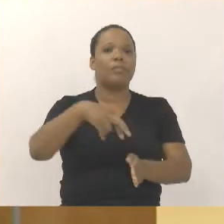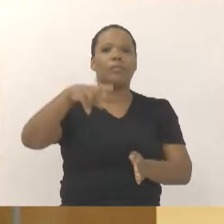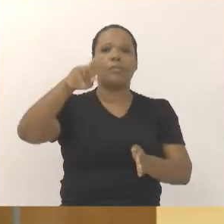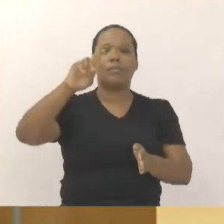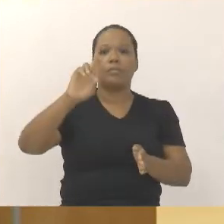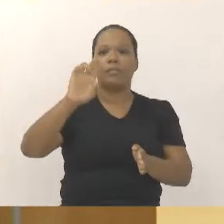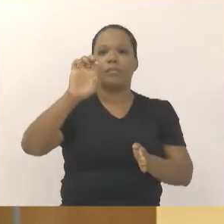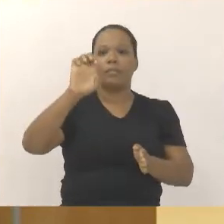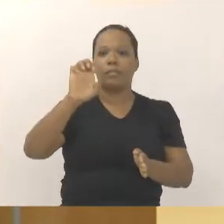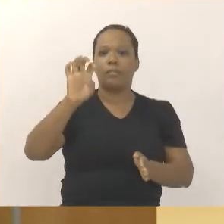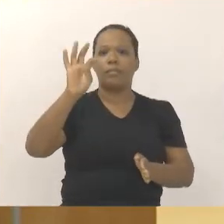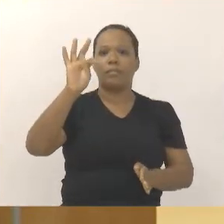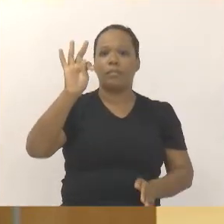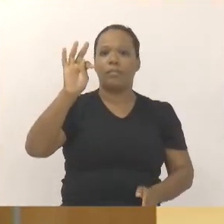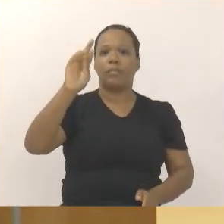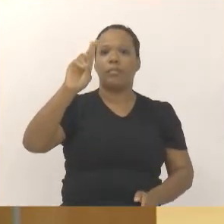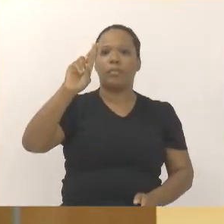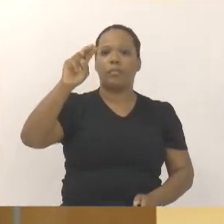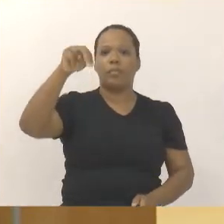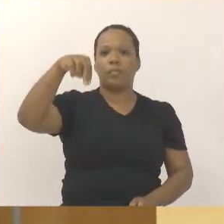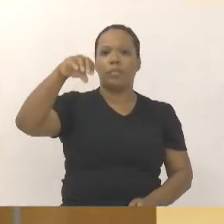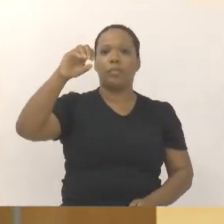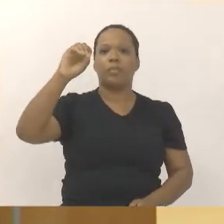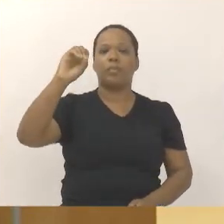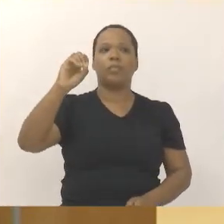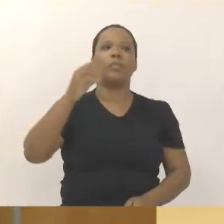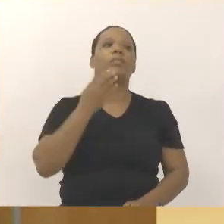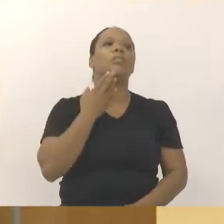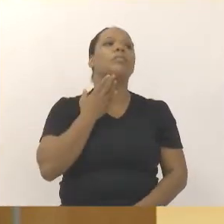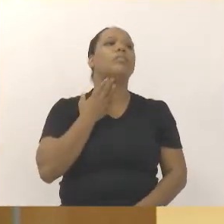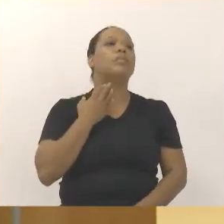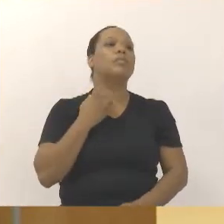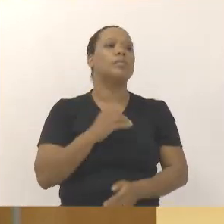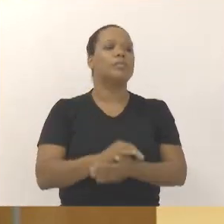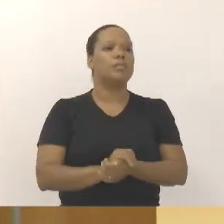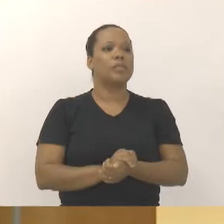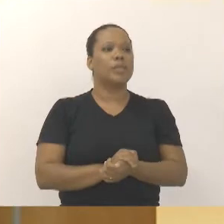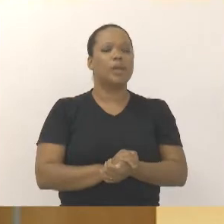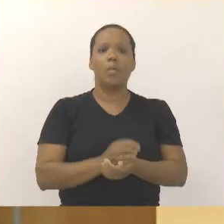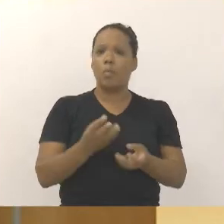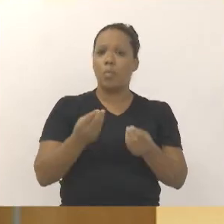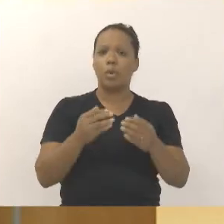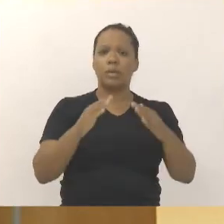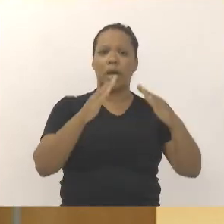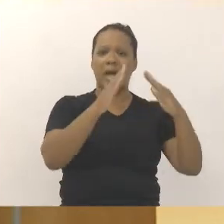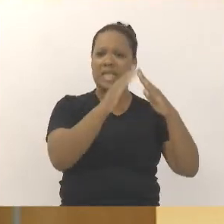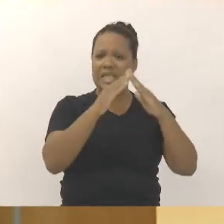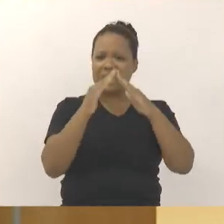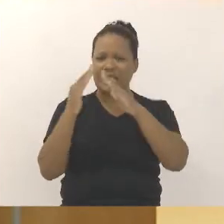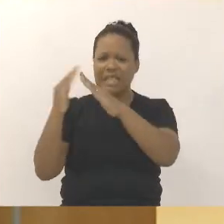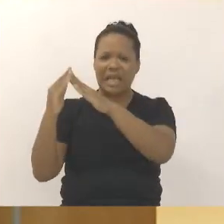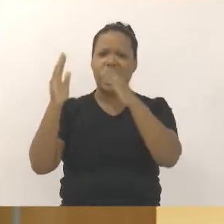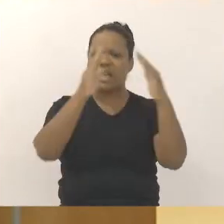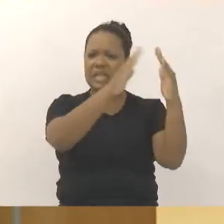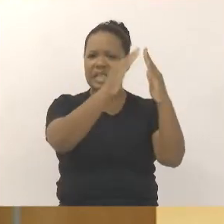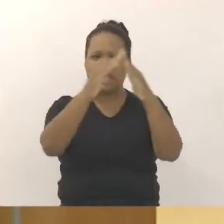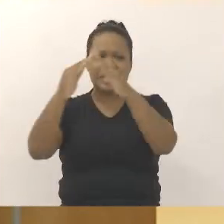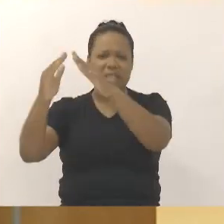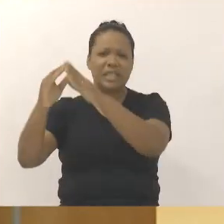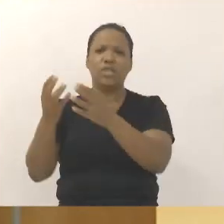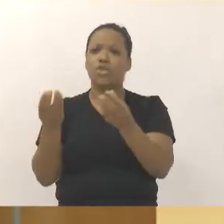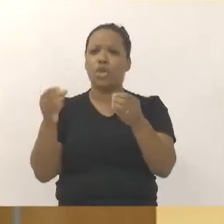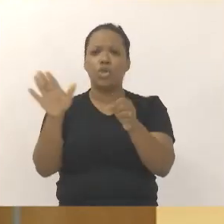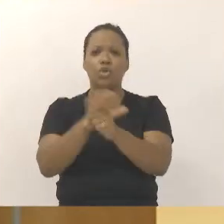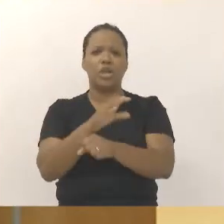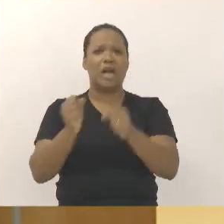Vargas, na avenida Getúlio Vargas, sentido Jardim Luísa, Aderbal. Porque tem muitos condomínios ali já construídos e outros condomínios também